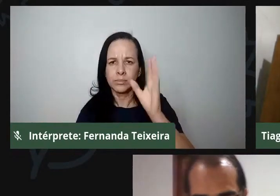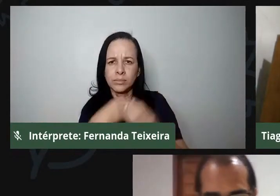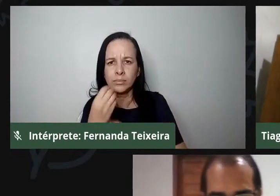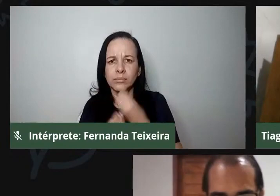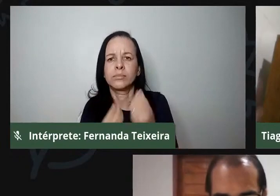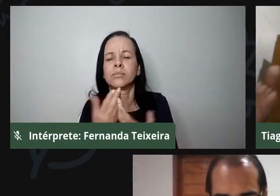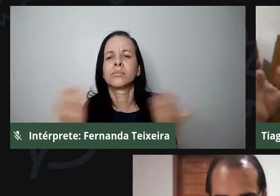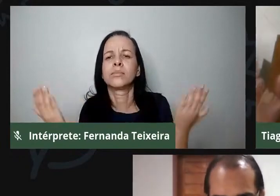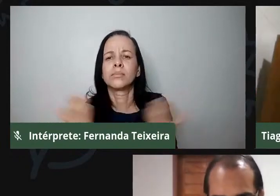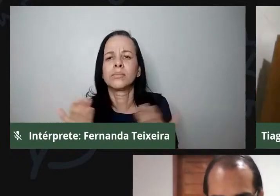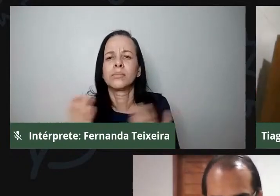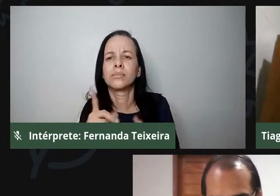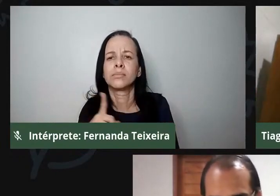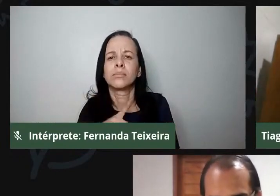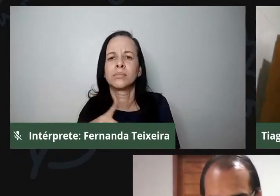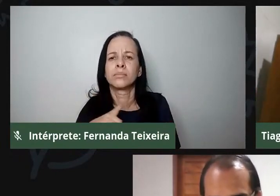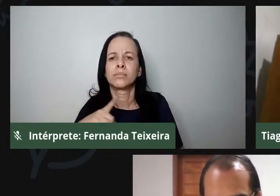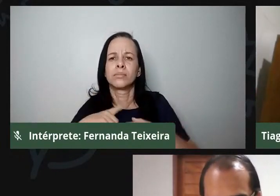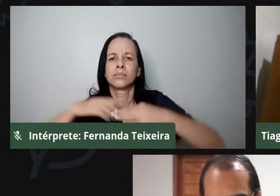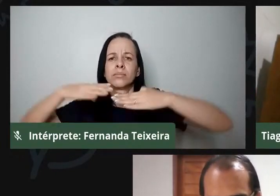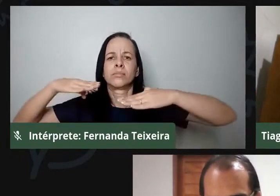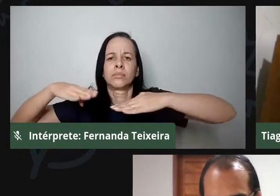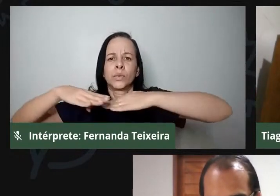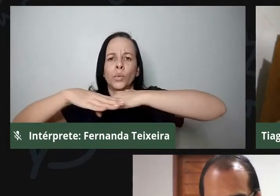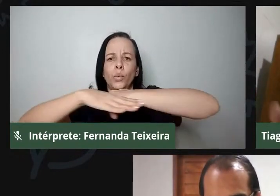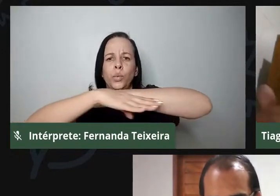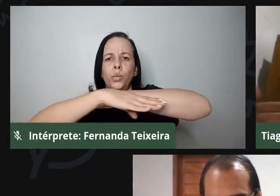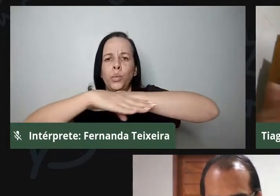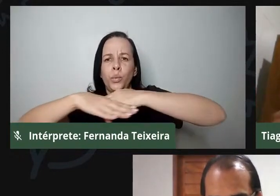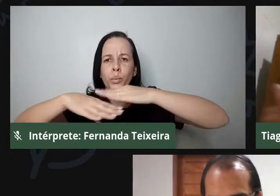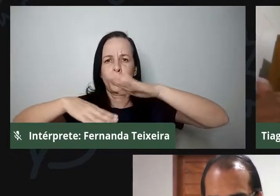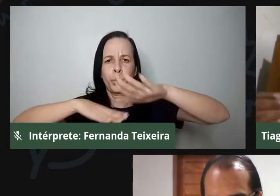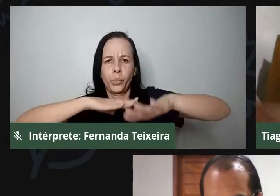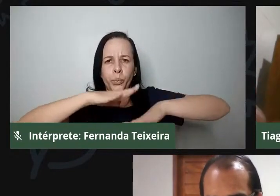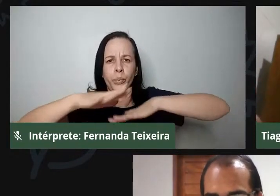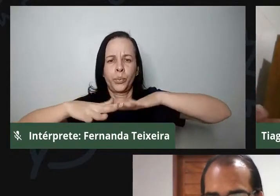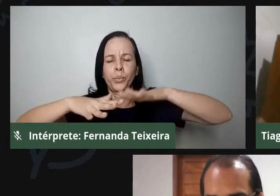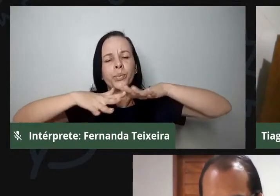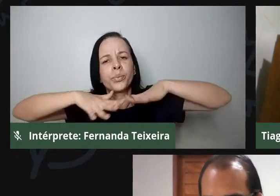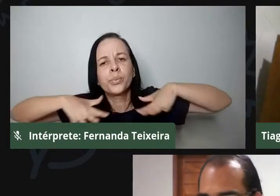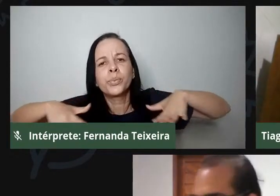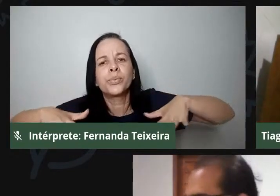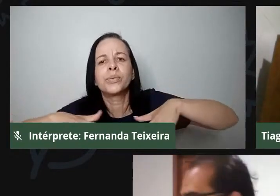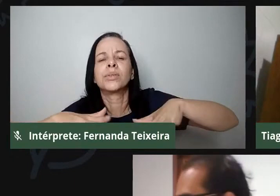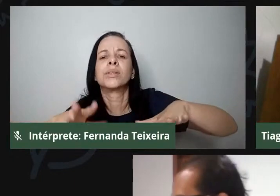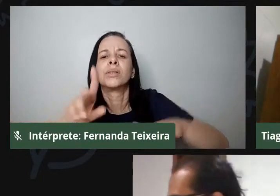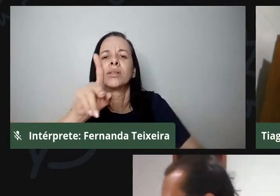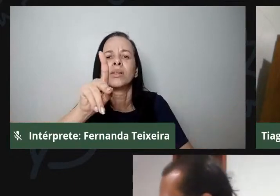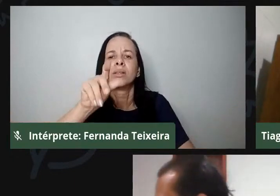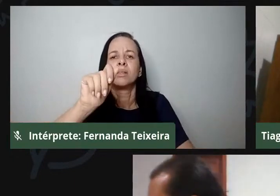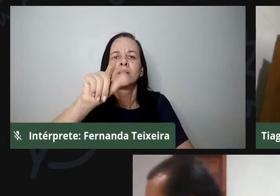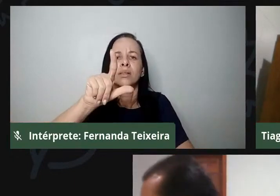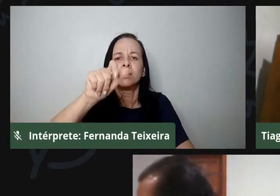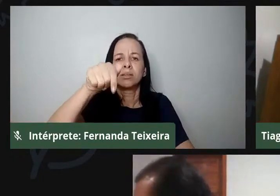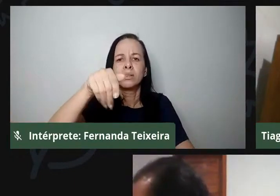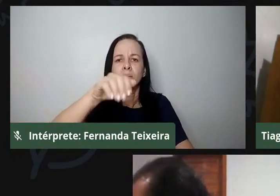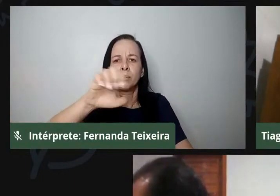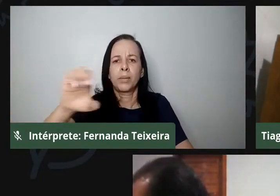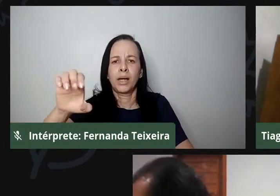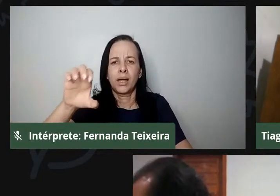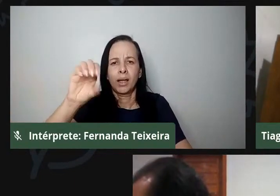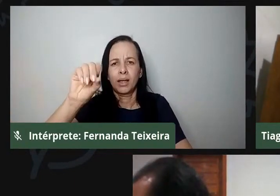estudos para implementação de corredores de parte eônica. Por isso que na minha exposição eu tentei trazer, enquanto as comunidades